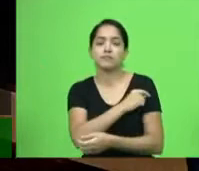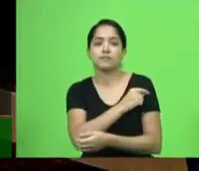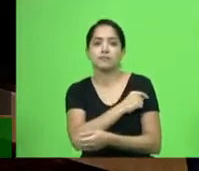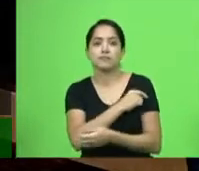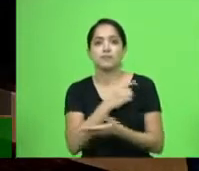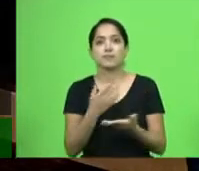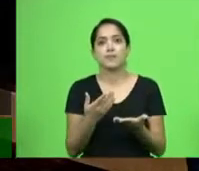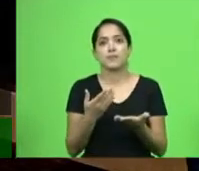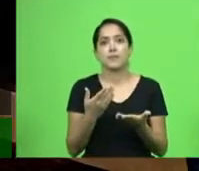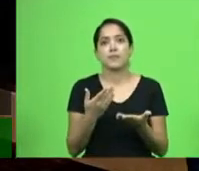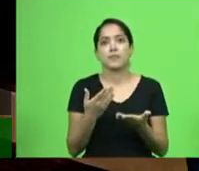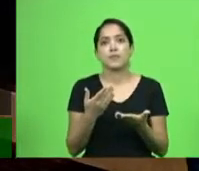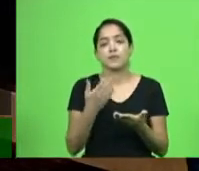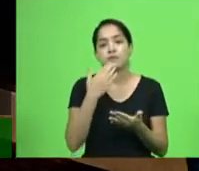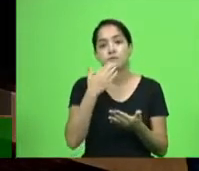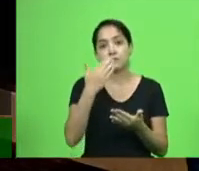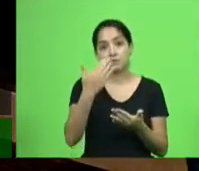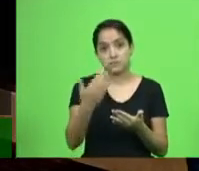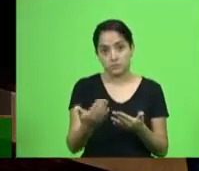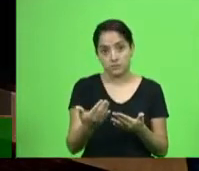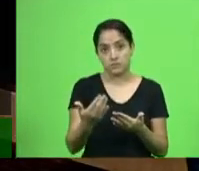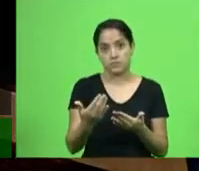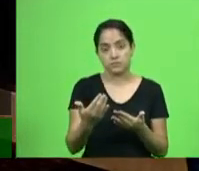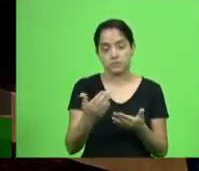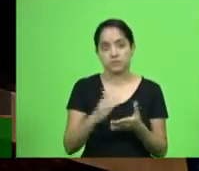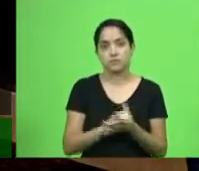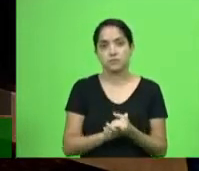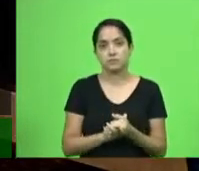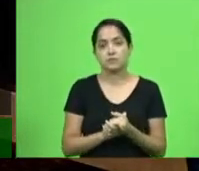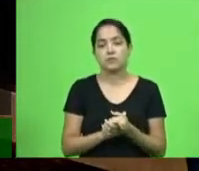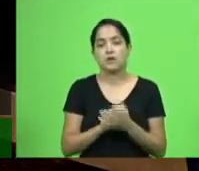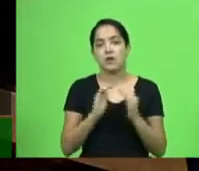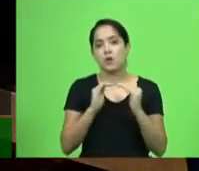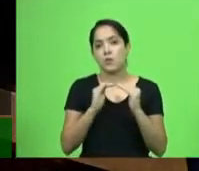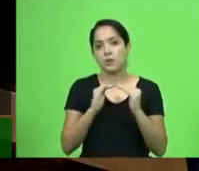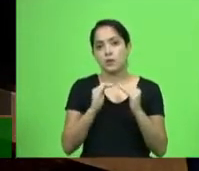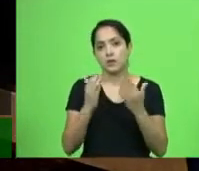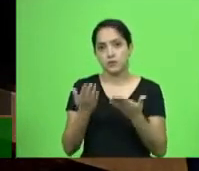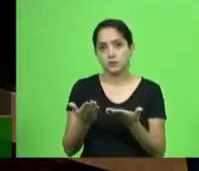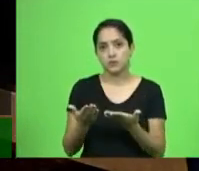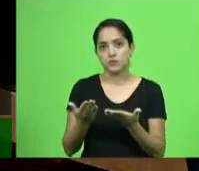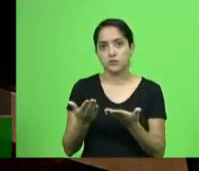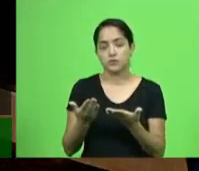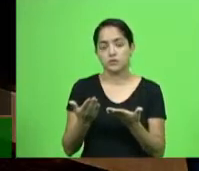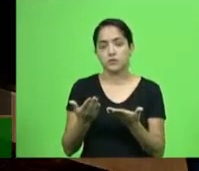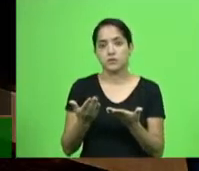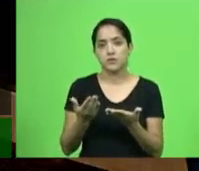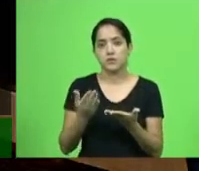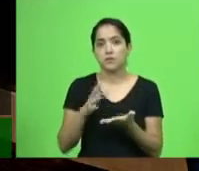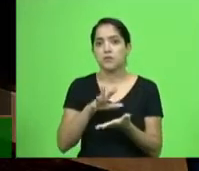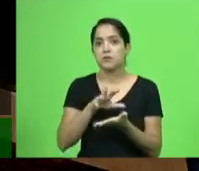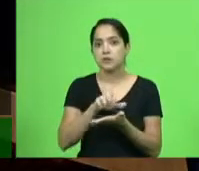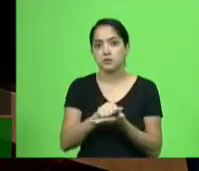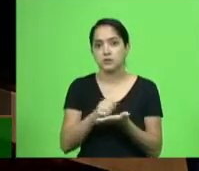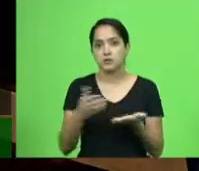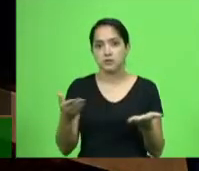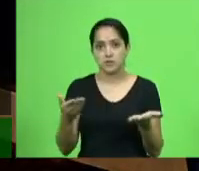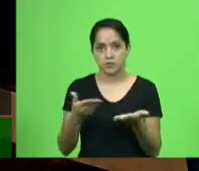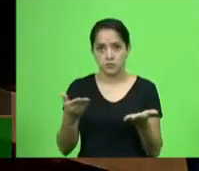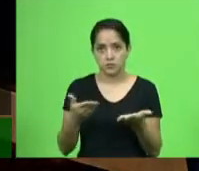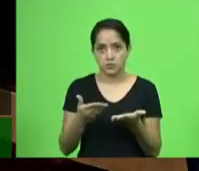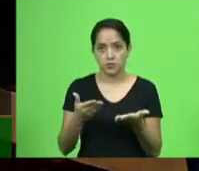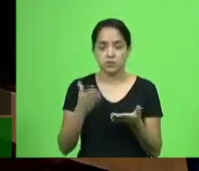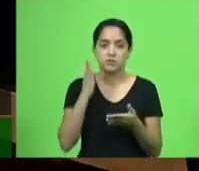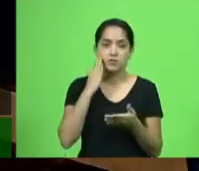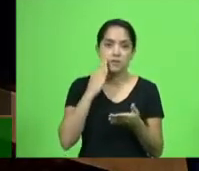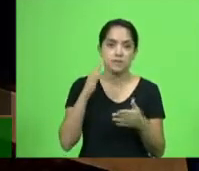acho que esse pedido por parte do secretário é coerente, e eu gostaria de deixar isso registrado aqui e saber qual é a